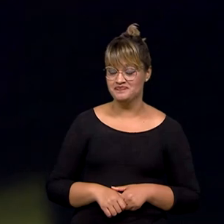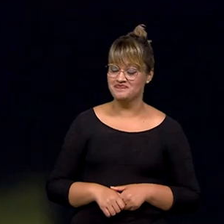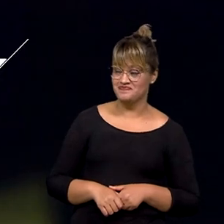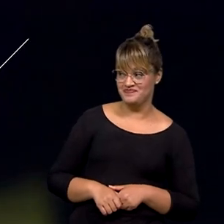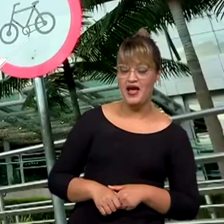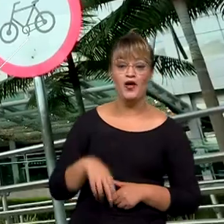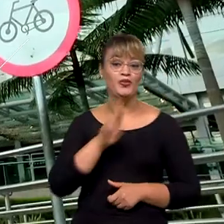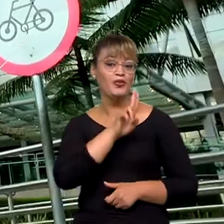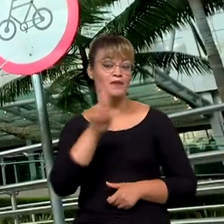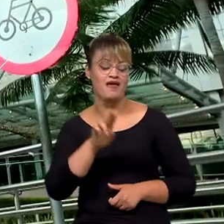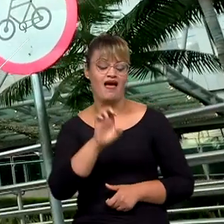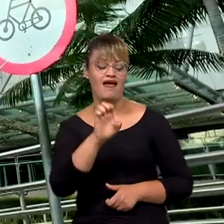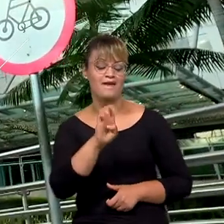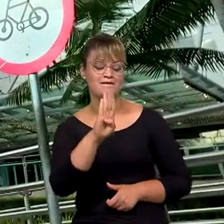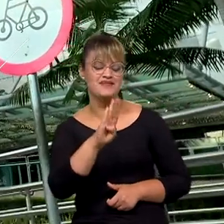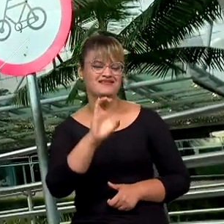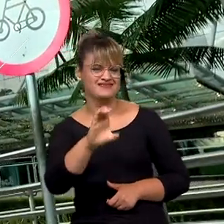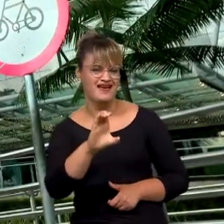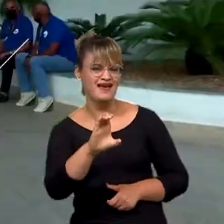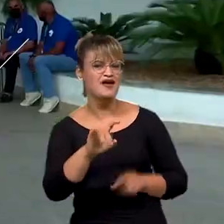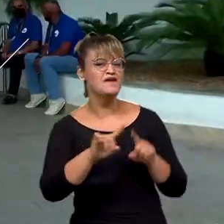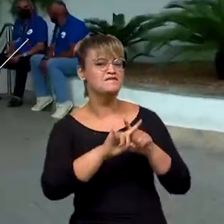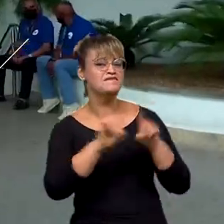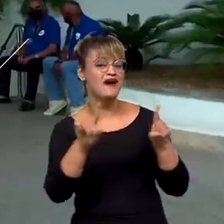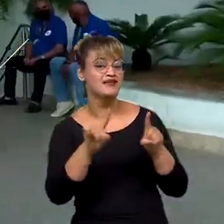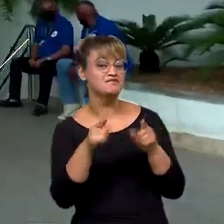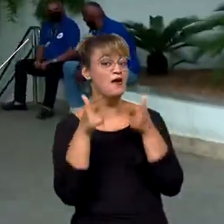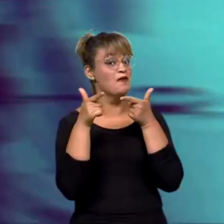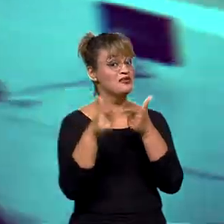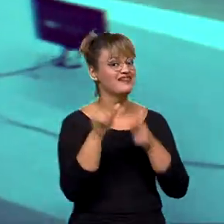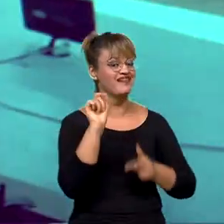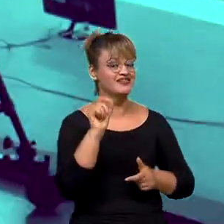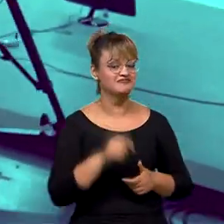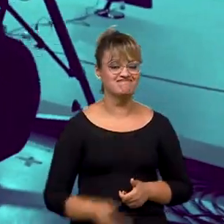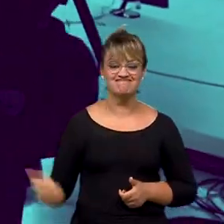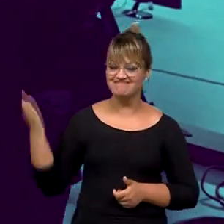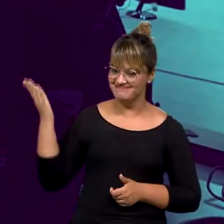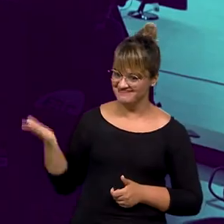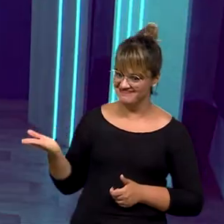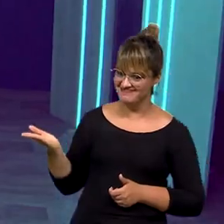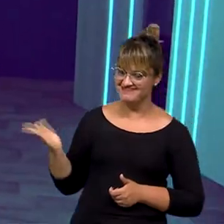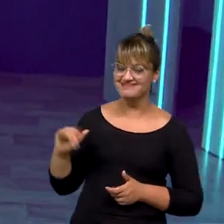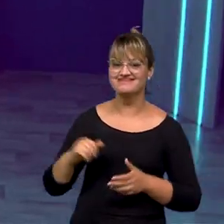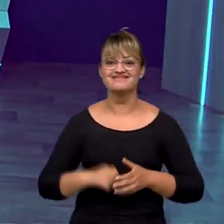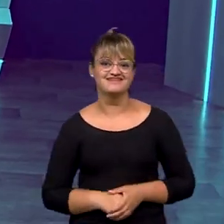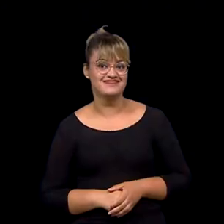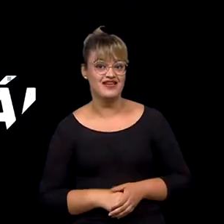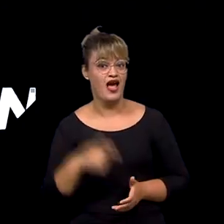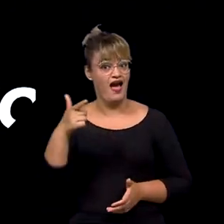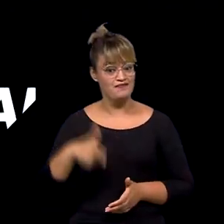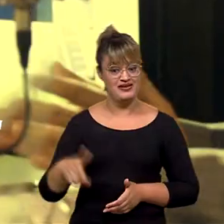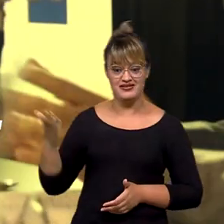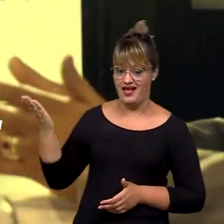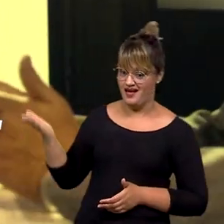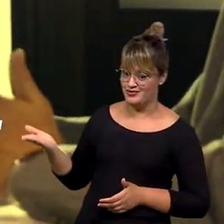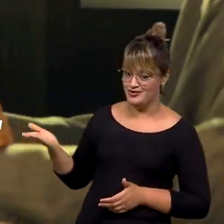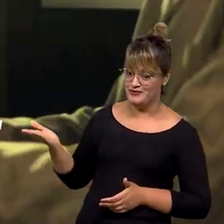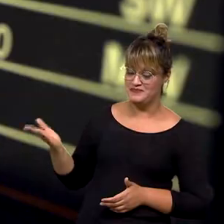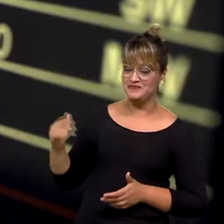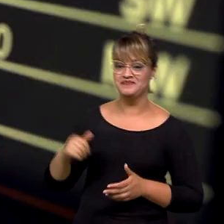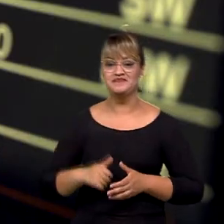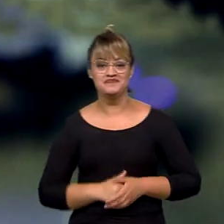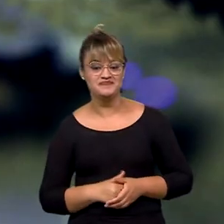Meu nome é EBC, mas também me chamam de TV Brasil, Rádio Nacional,